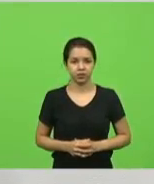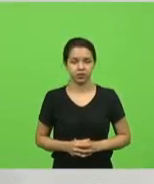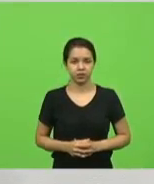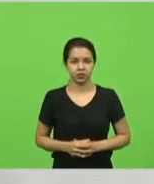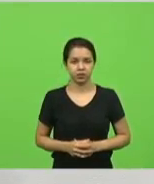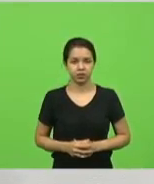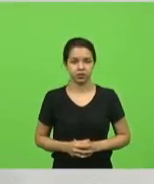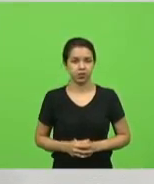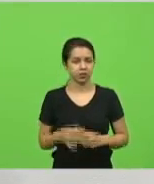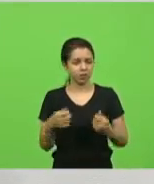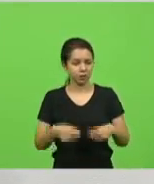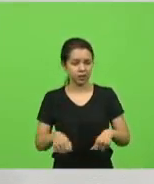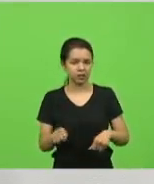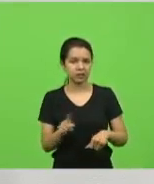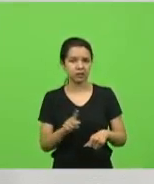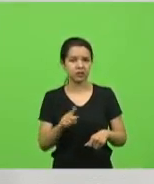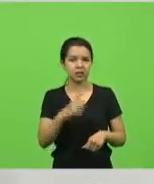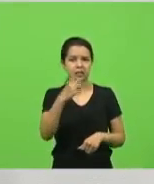Não precisava fazer 100.